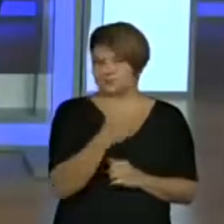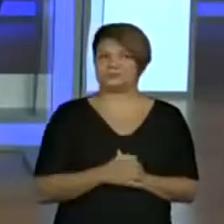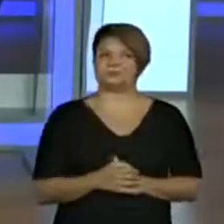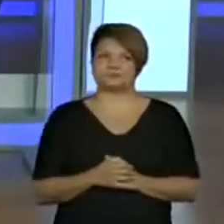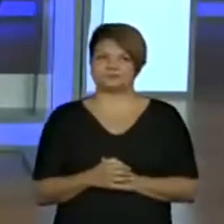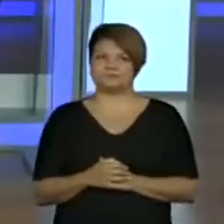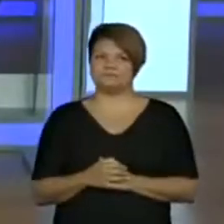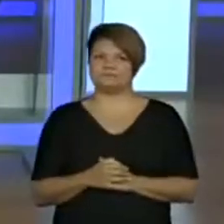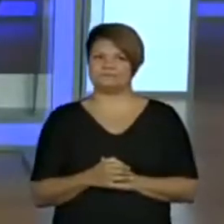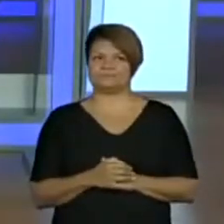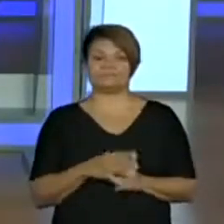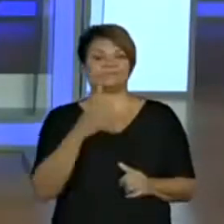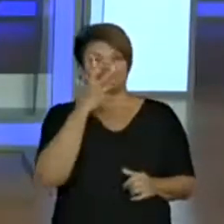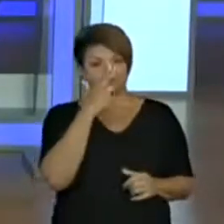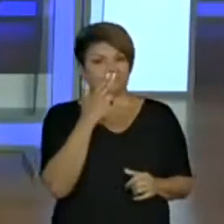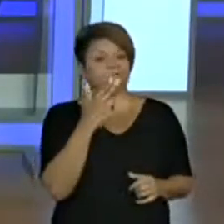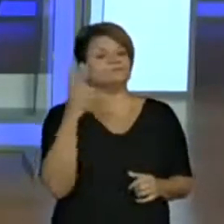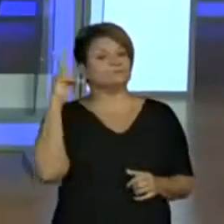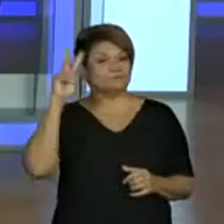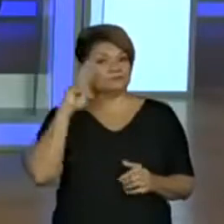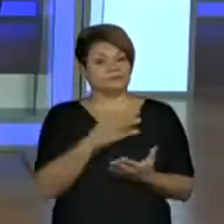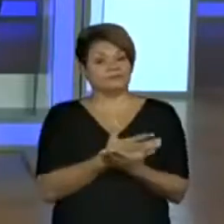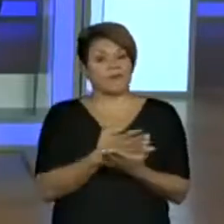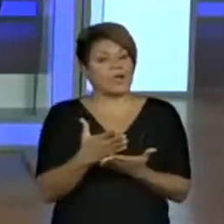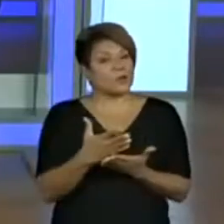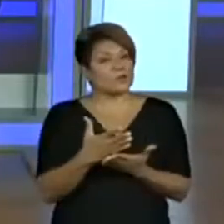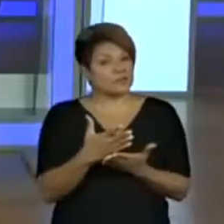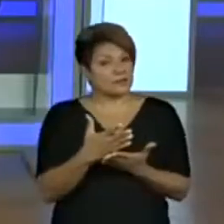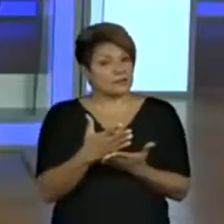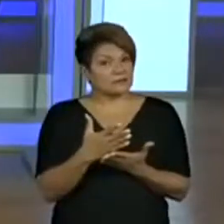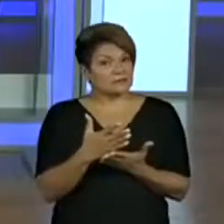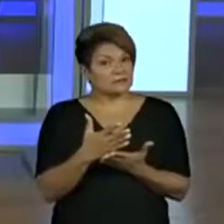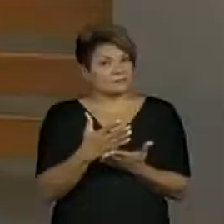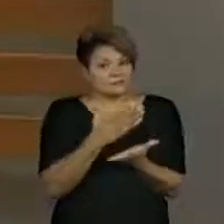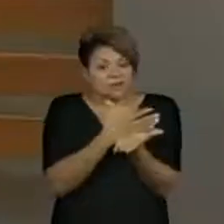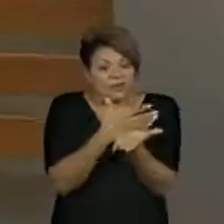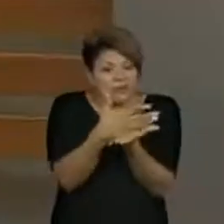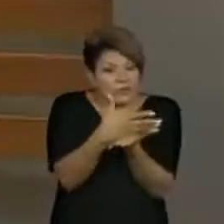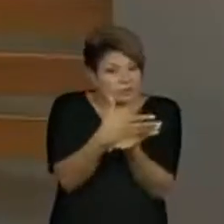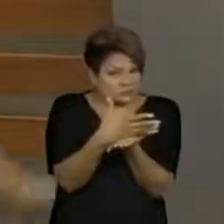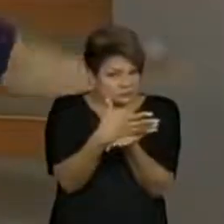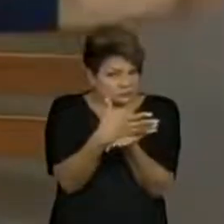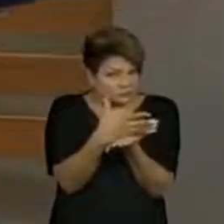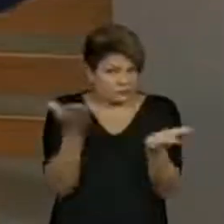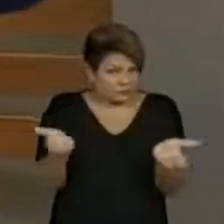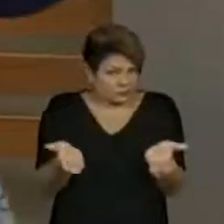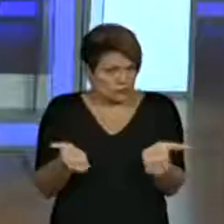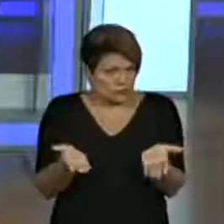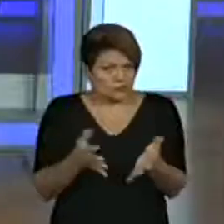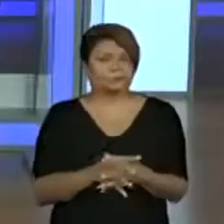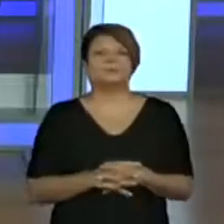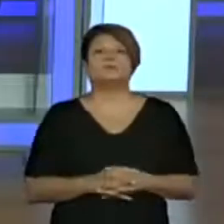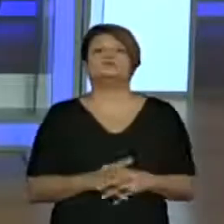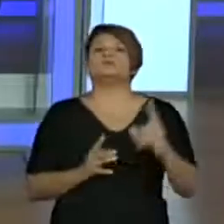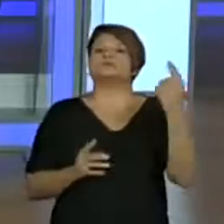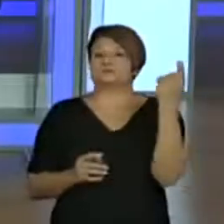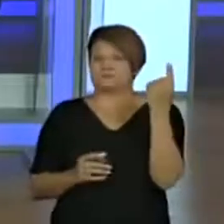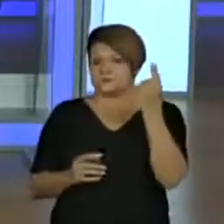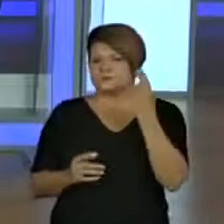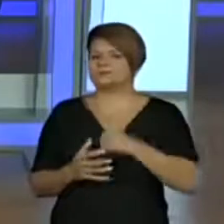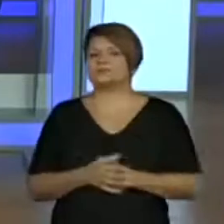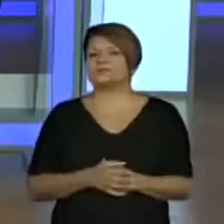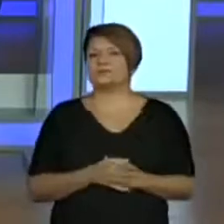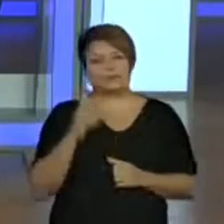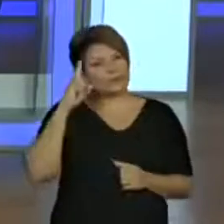Eu acho que a nossa história só vai começar hoje. Sim. E para isso, vamos primeiro para a nossa rotina de